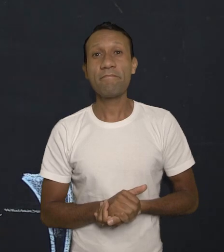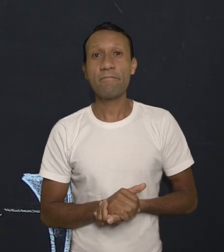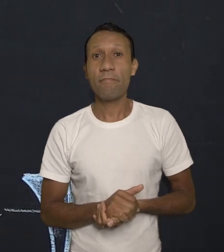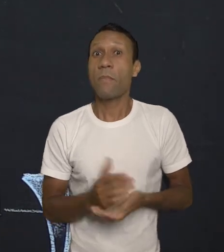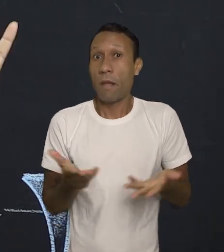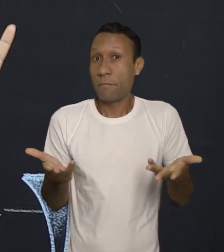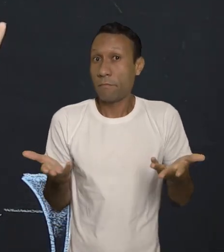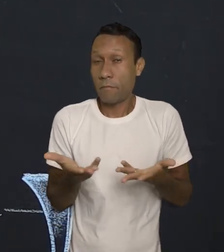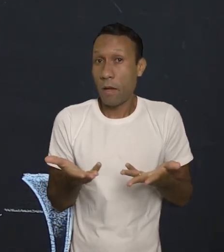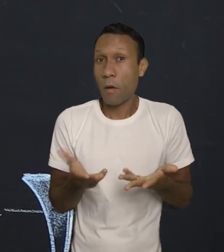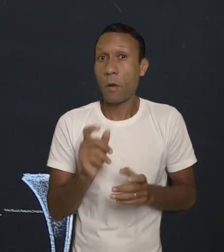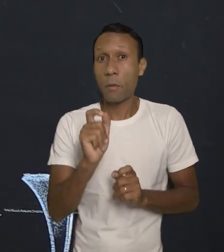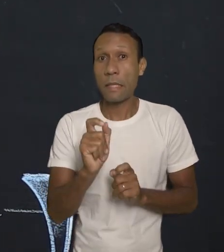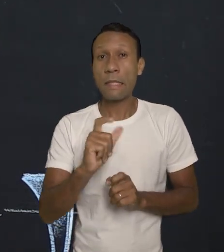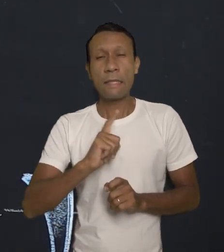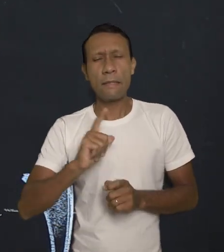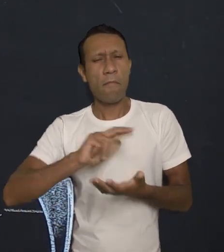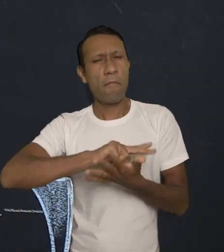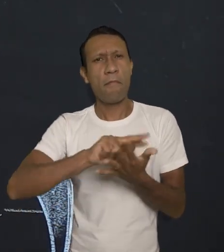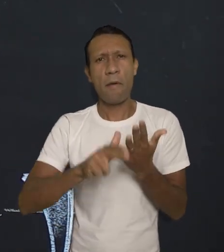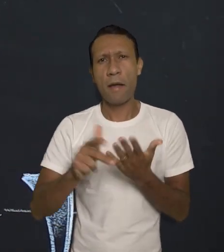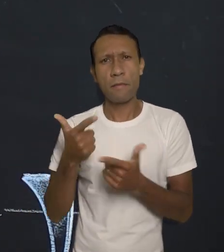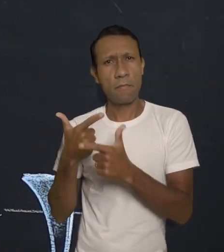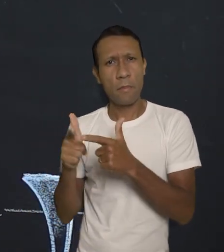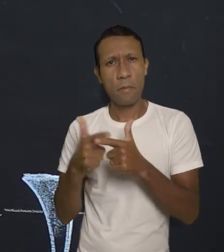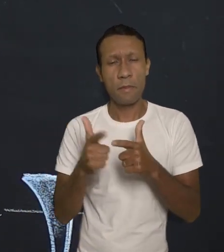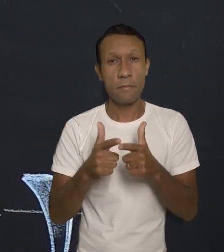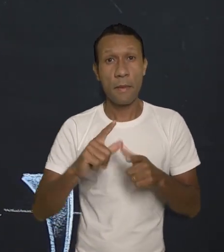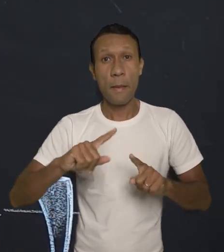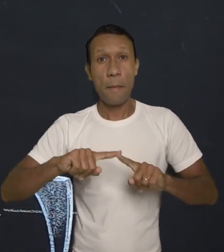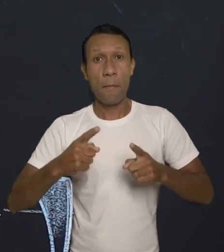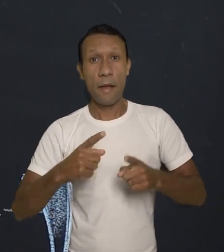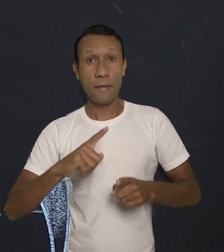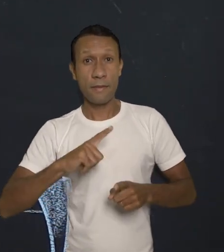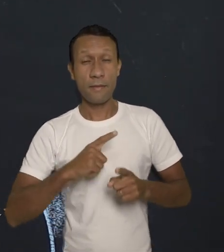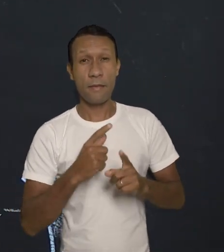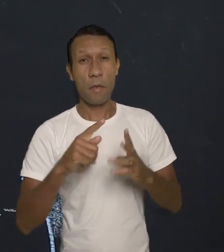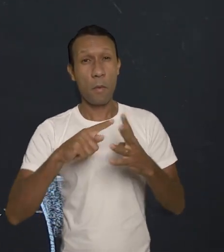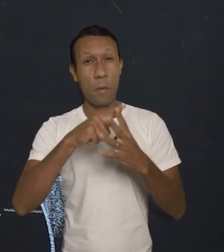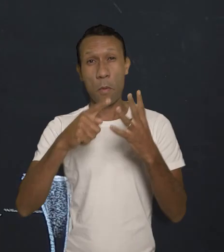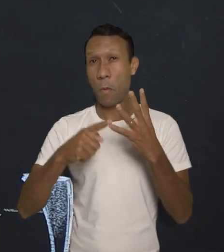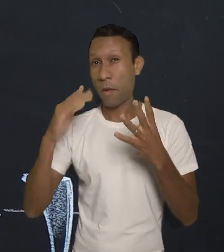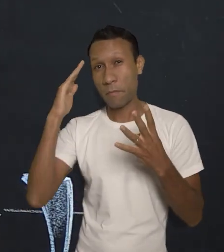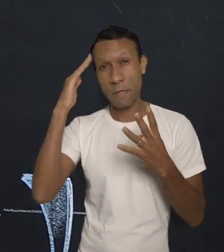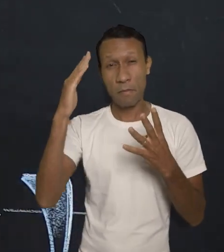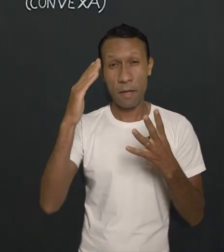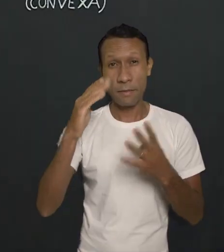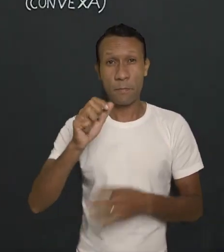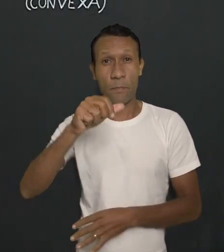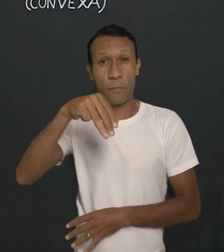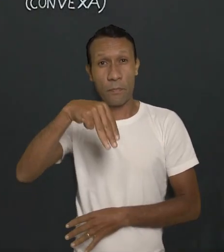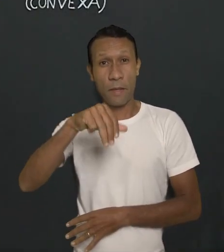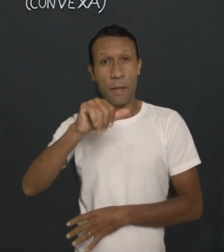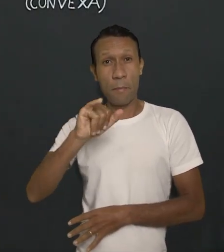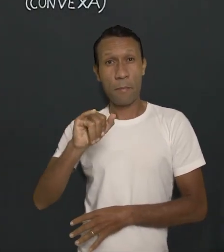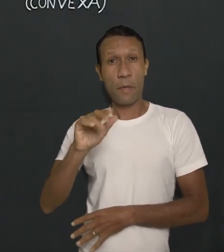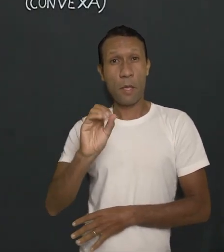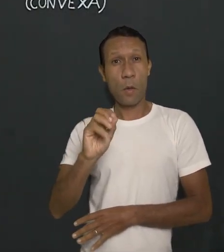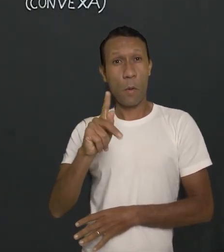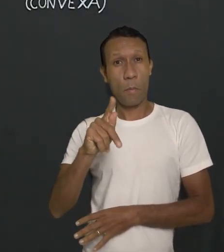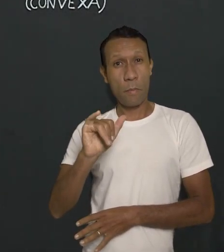Agora, estava falando para você que tem vários problemas. Quais são os quatro mais comuns? São eles a miopia,